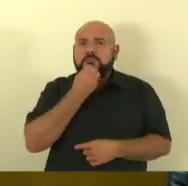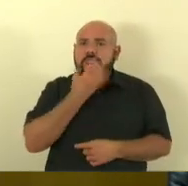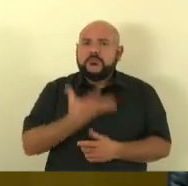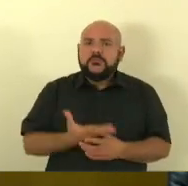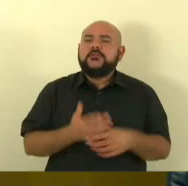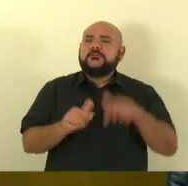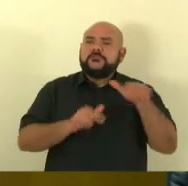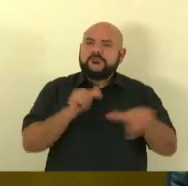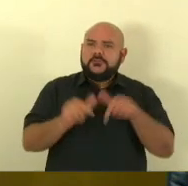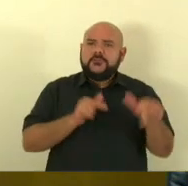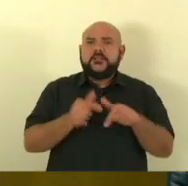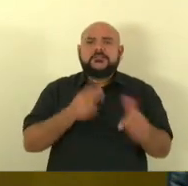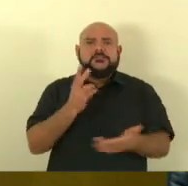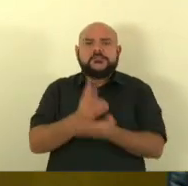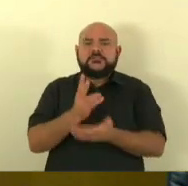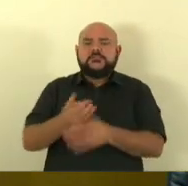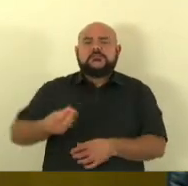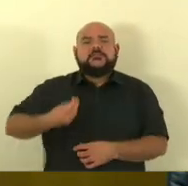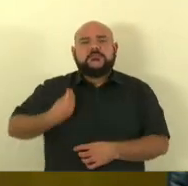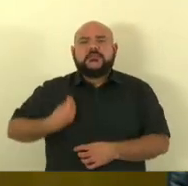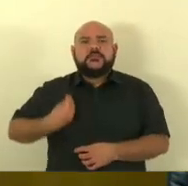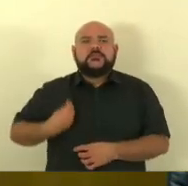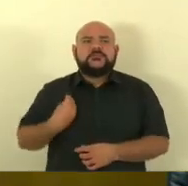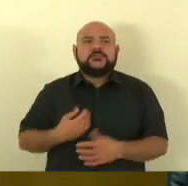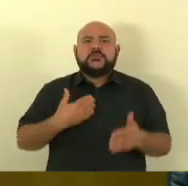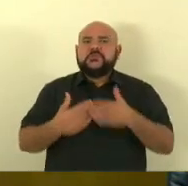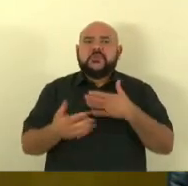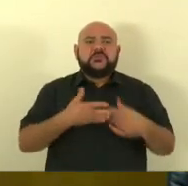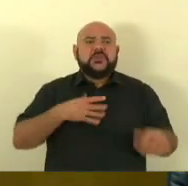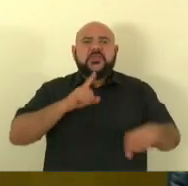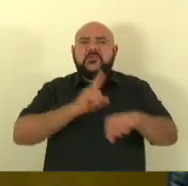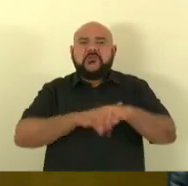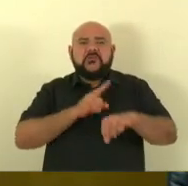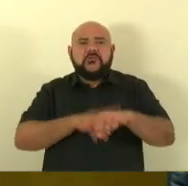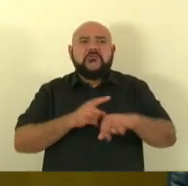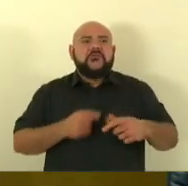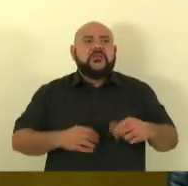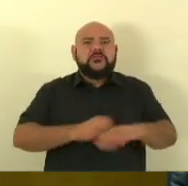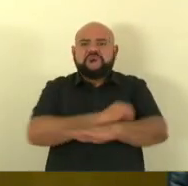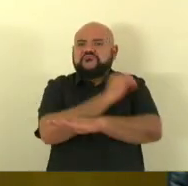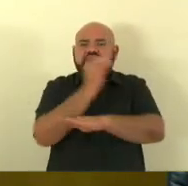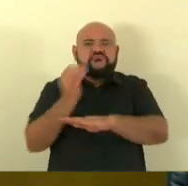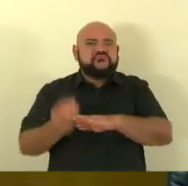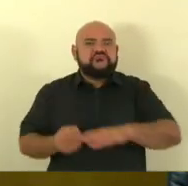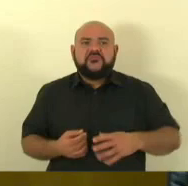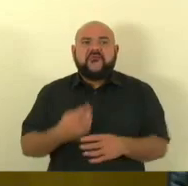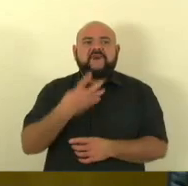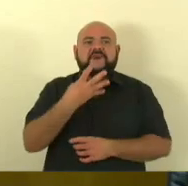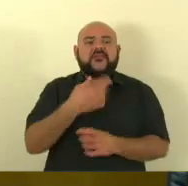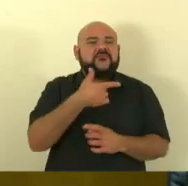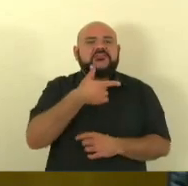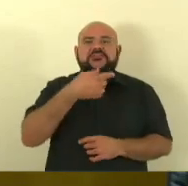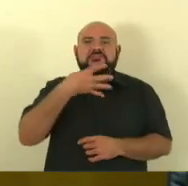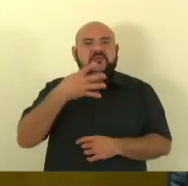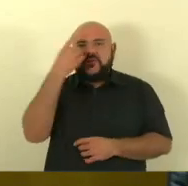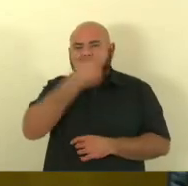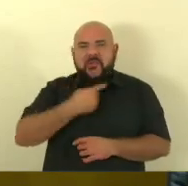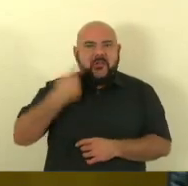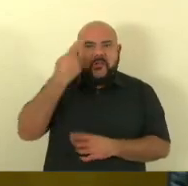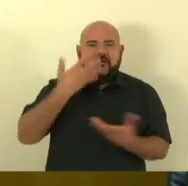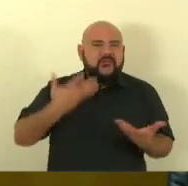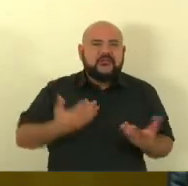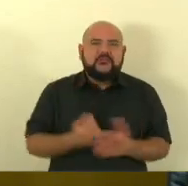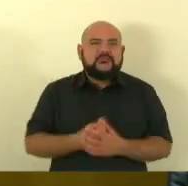sempre presente em todas as horas durante 24 horas por dia em todo o território